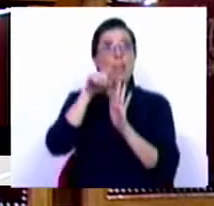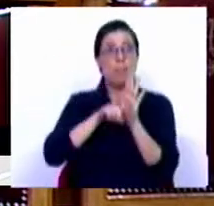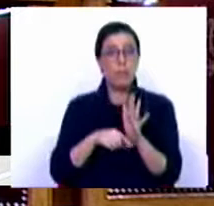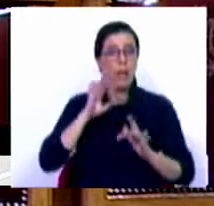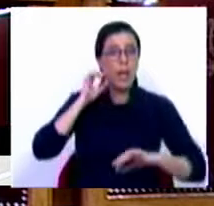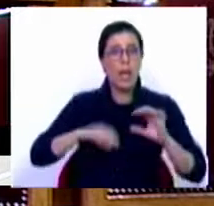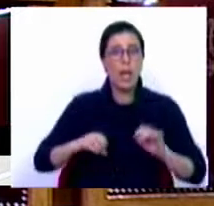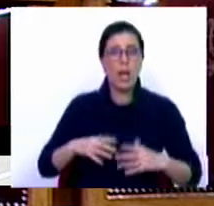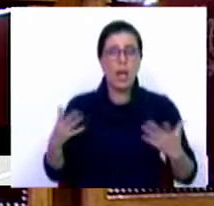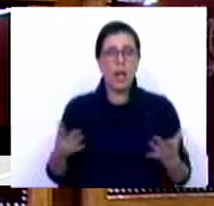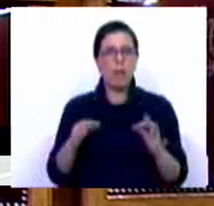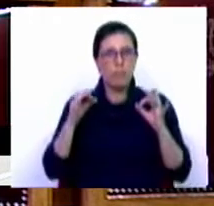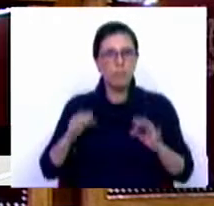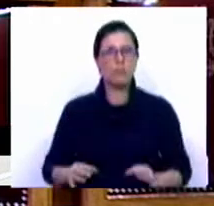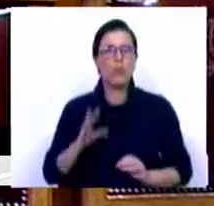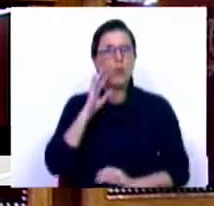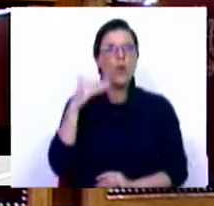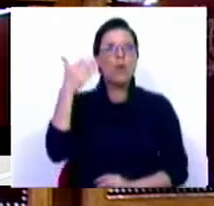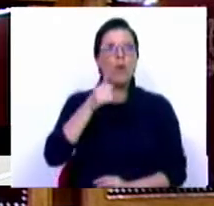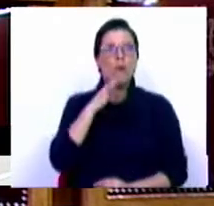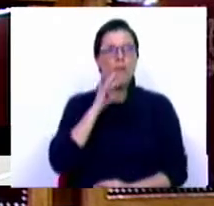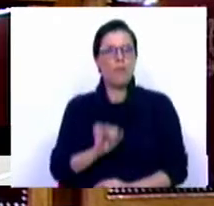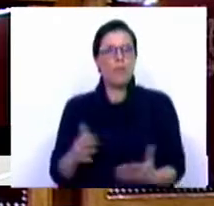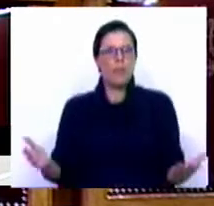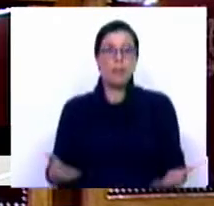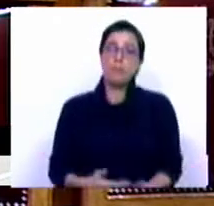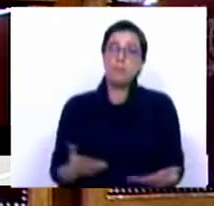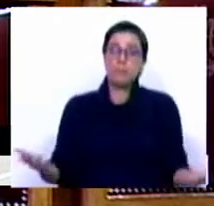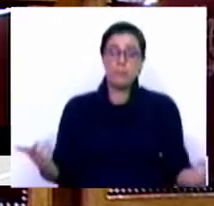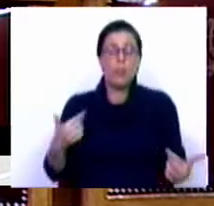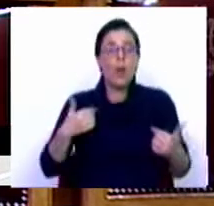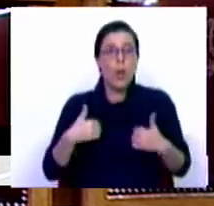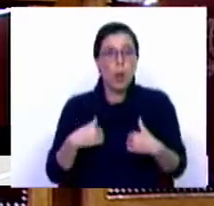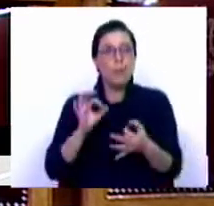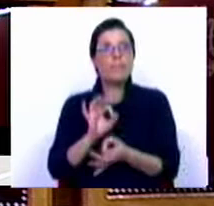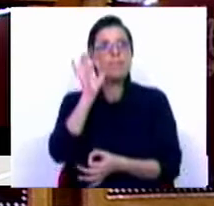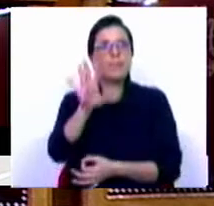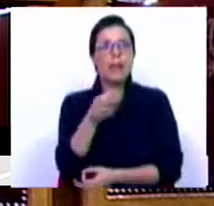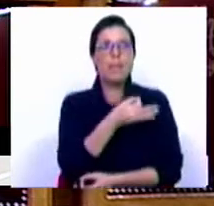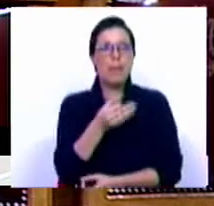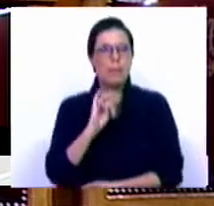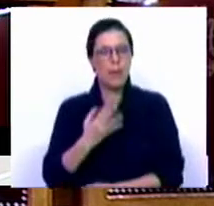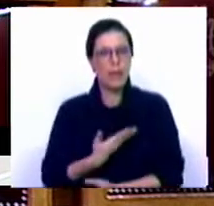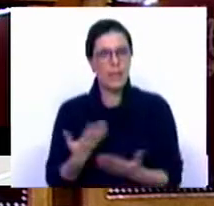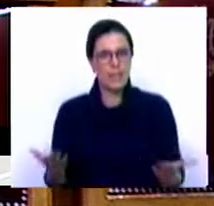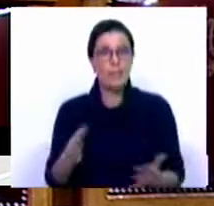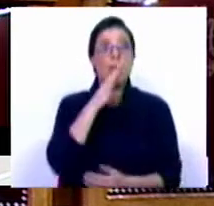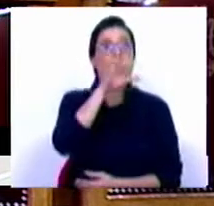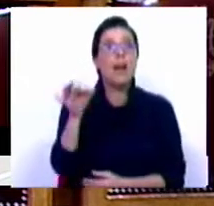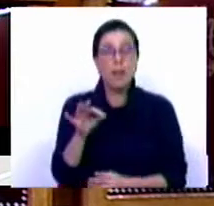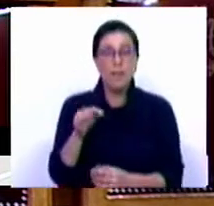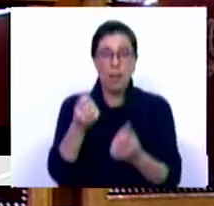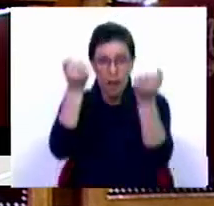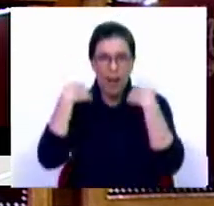pôr em causa inclusivamente o futuro dos seus filhos. Por isso, eu queria deixar aqui uma mensagem ao PPD-PSD. As famílias